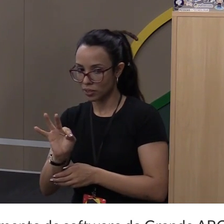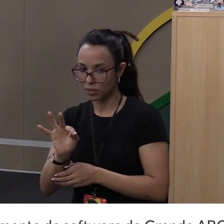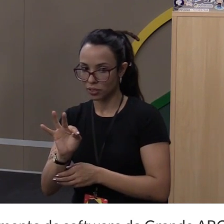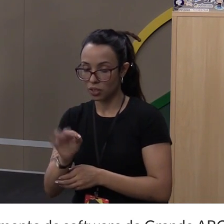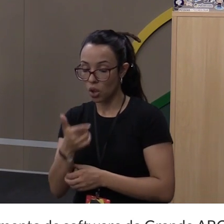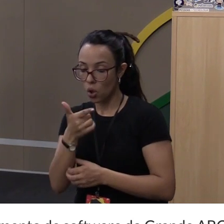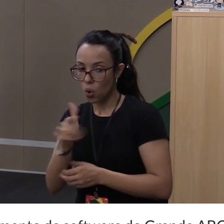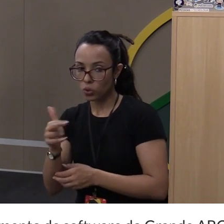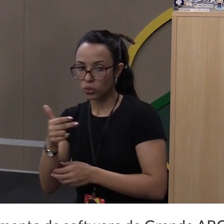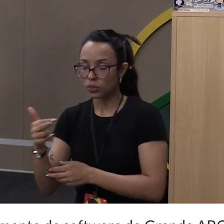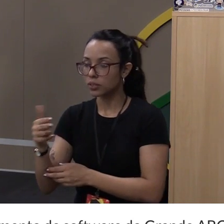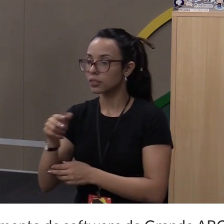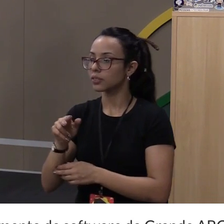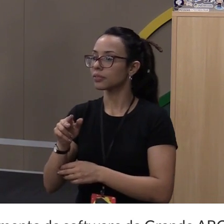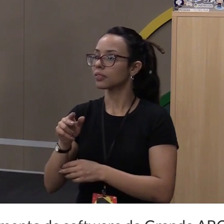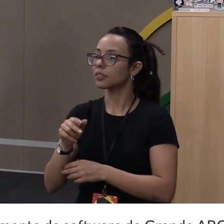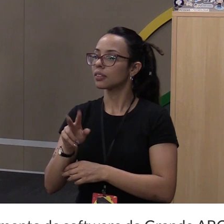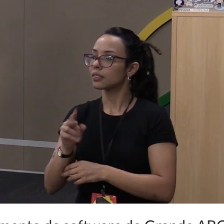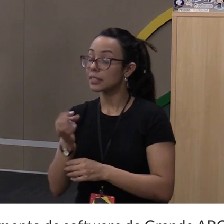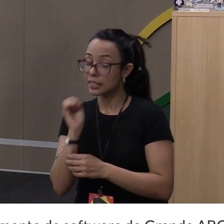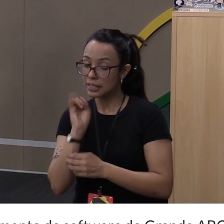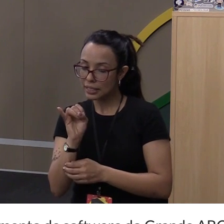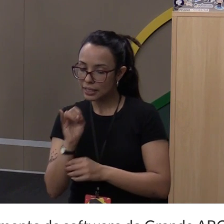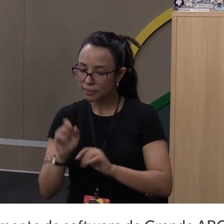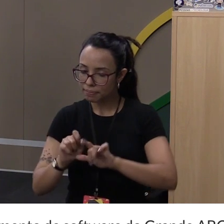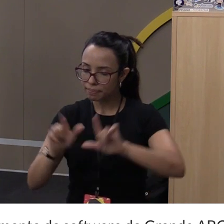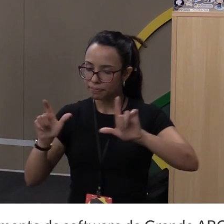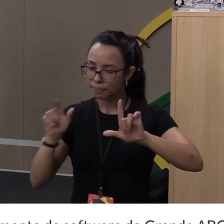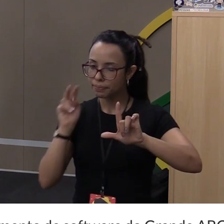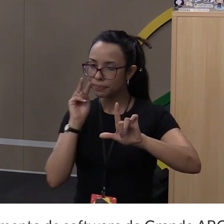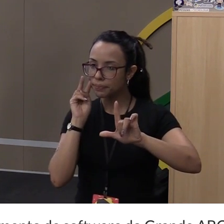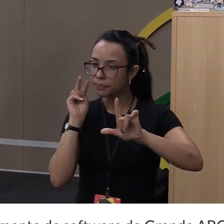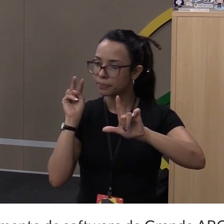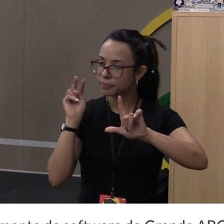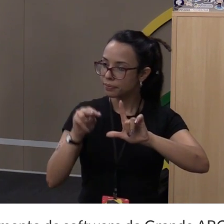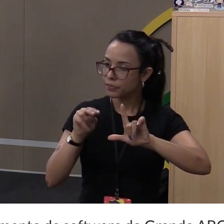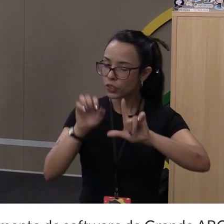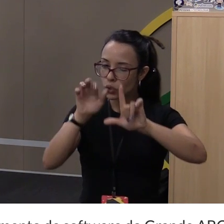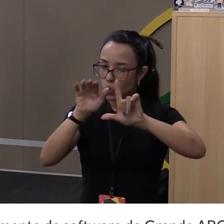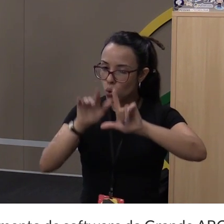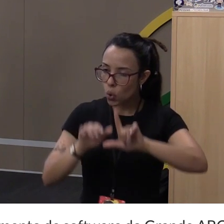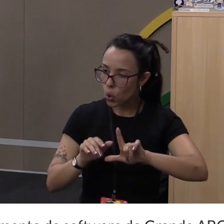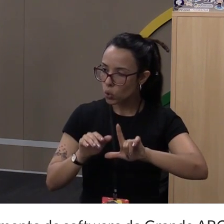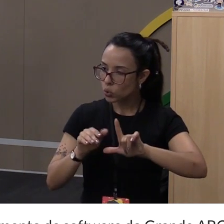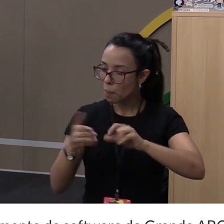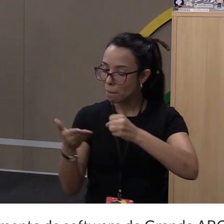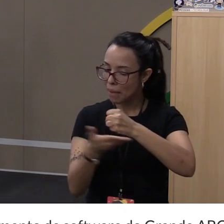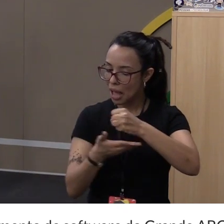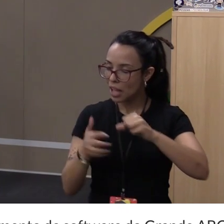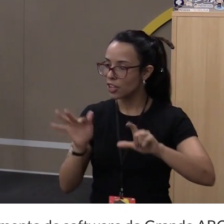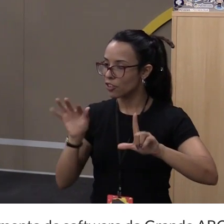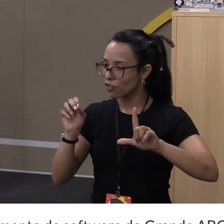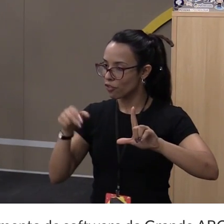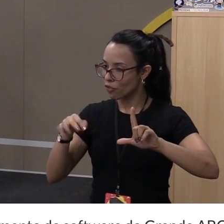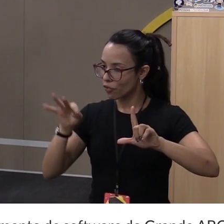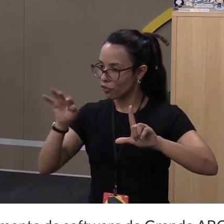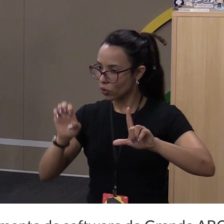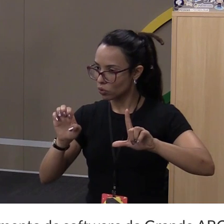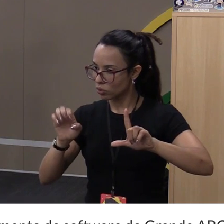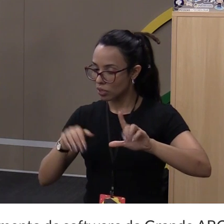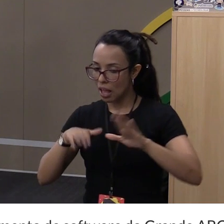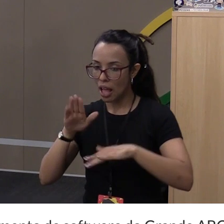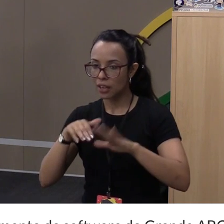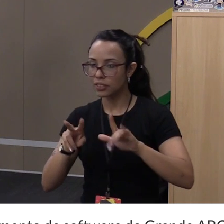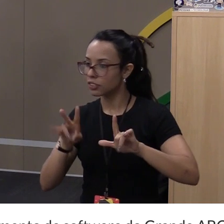se você olhar dentro da página, no código fonte da página, às vezes ele não vai fazer um request, mas o